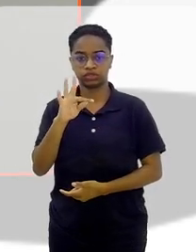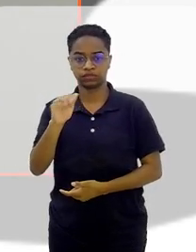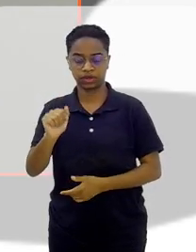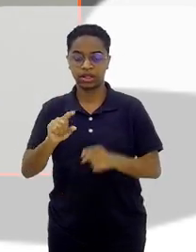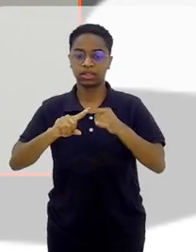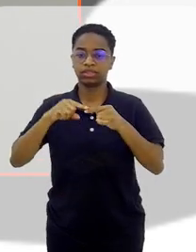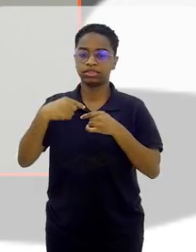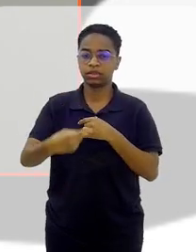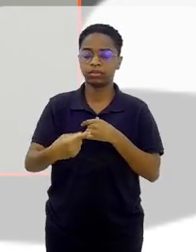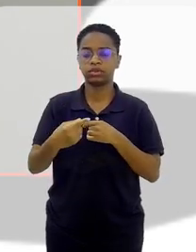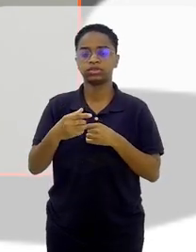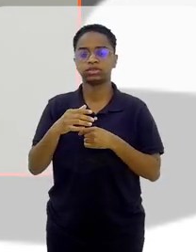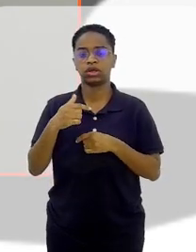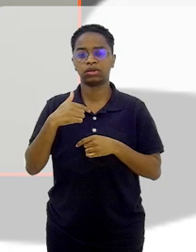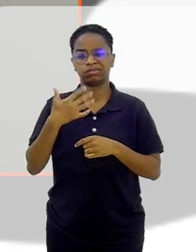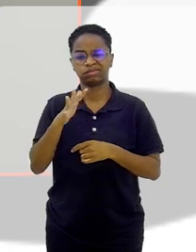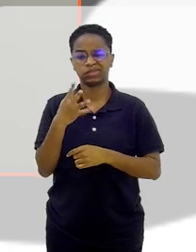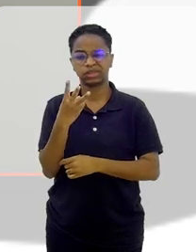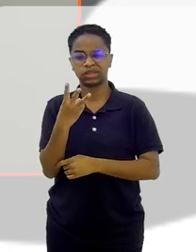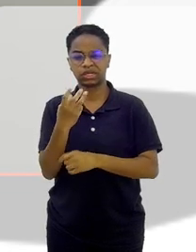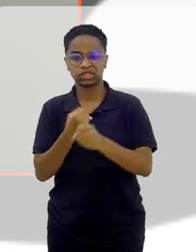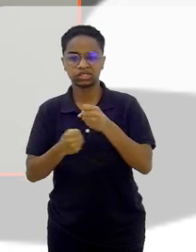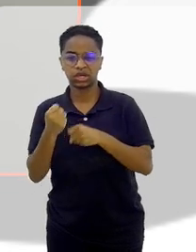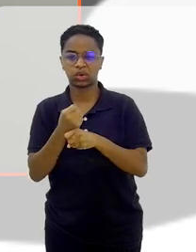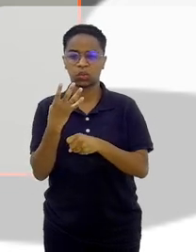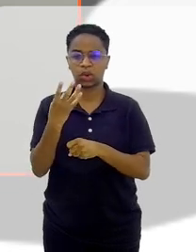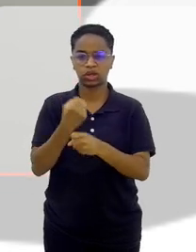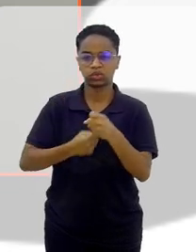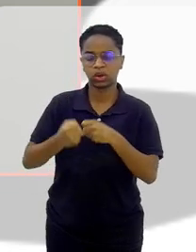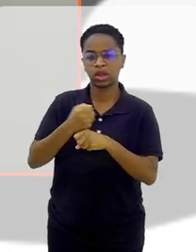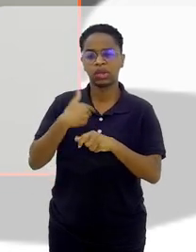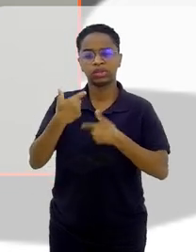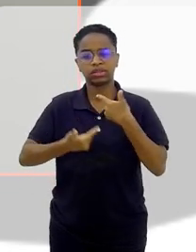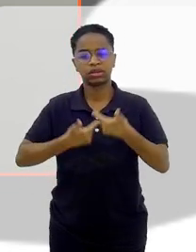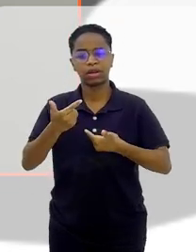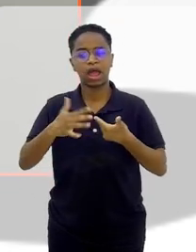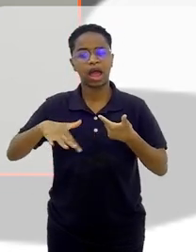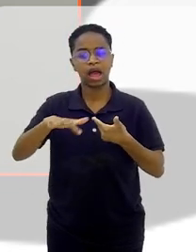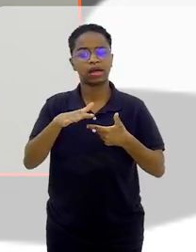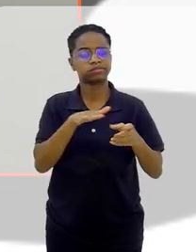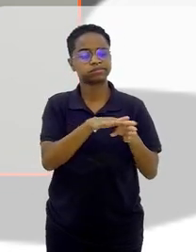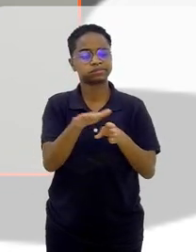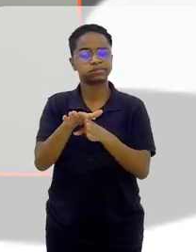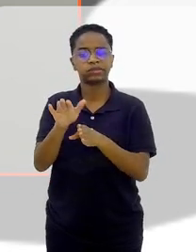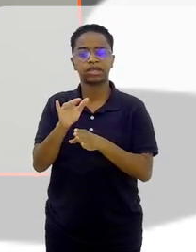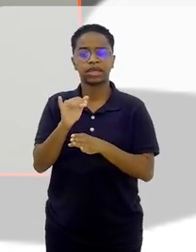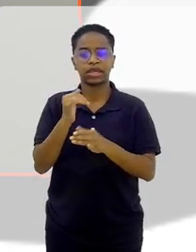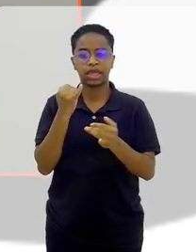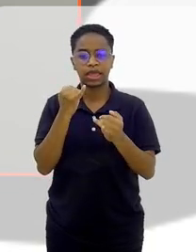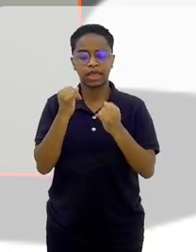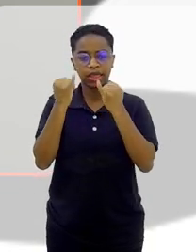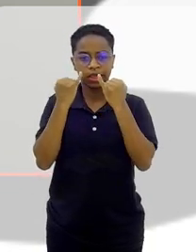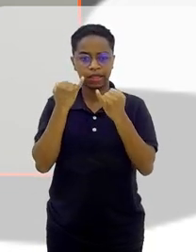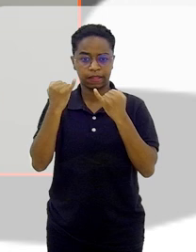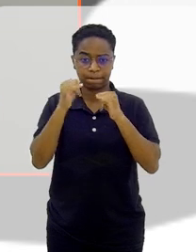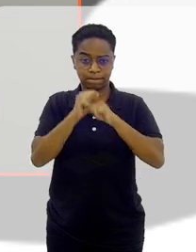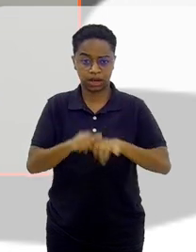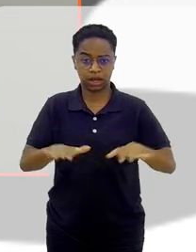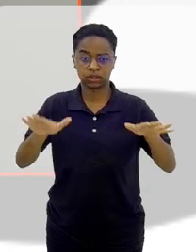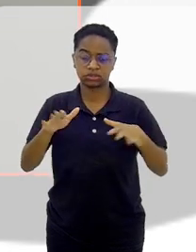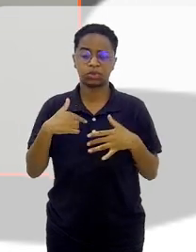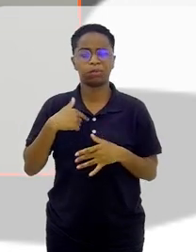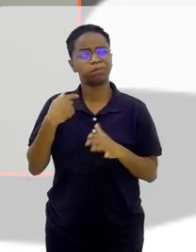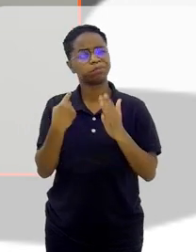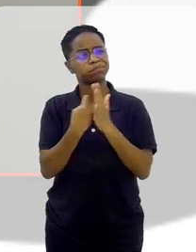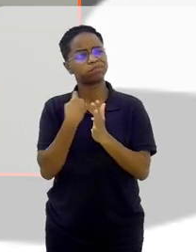três, quatro anos, eu estava já em assessoria de imprensa. Eu pensei, mas o que eu gosto de fazer? Em que realmente eu me encontro?